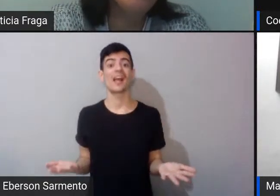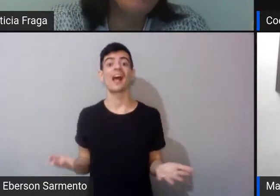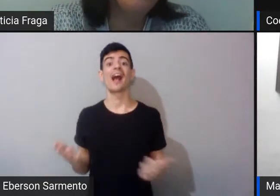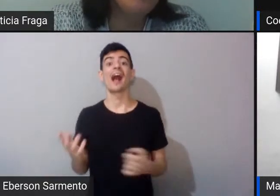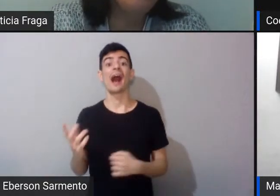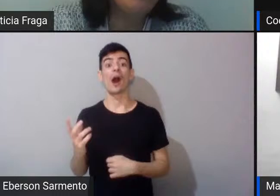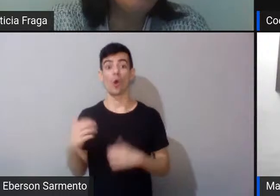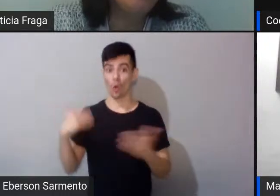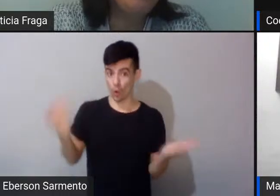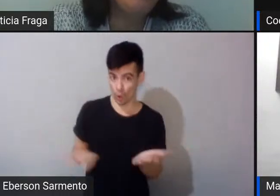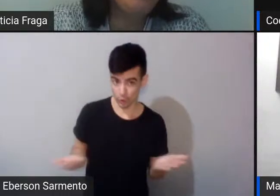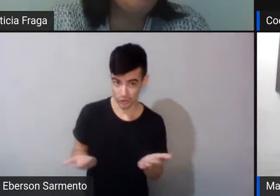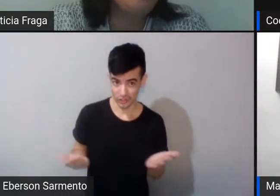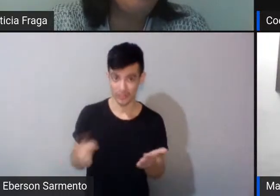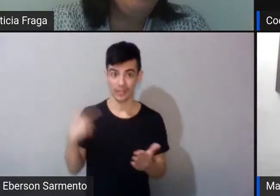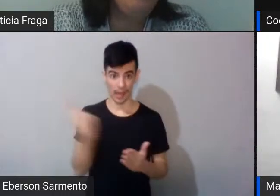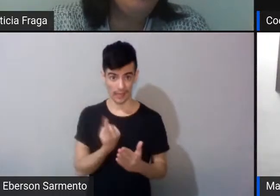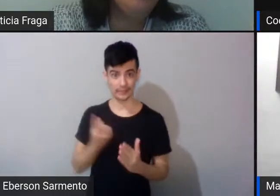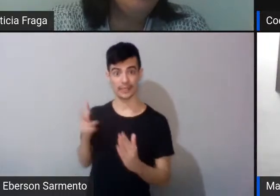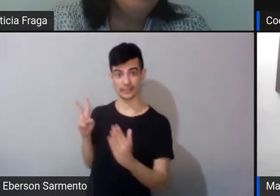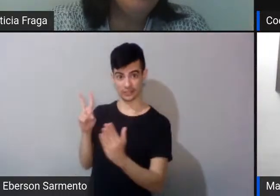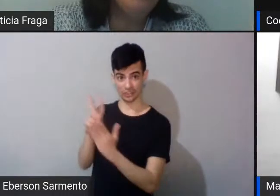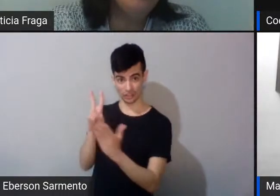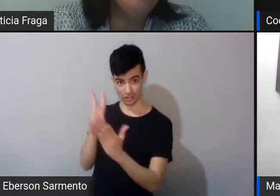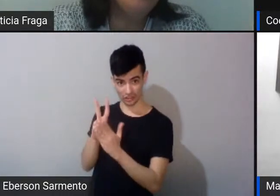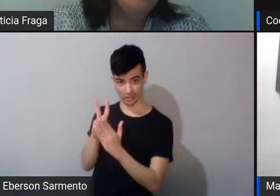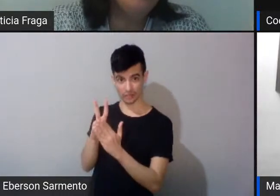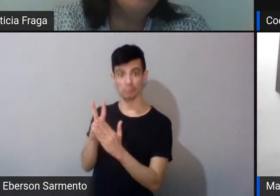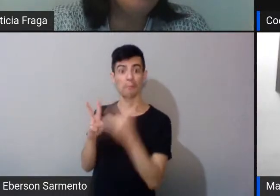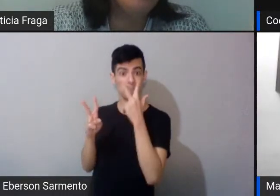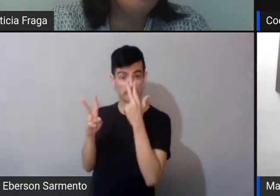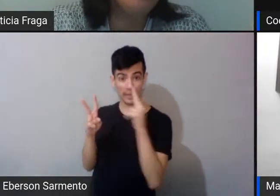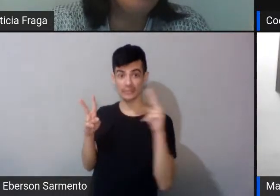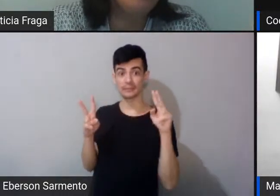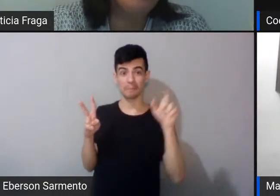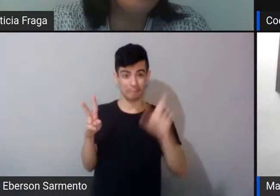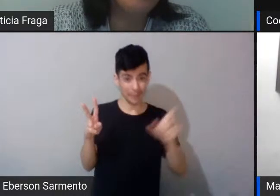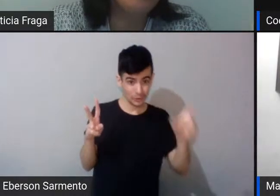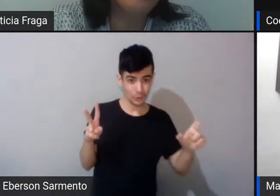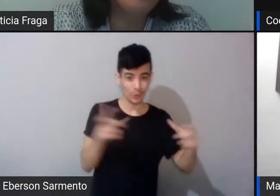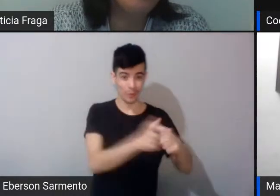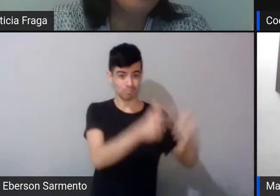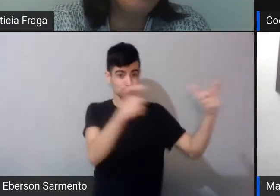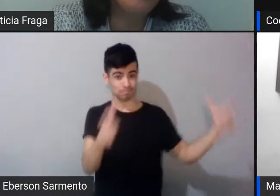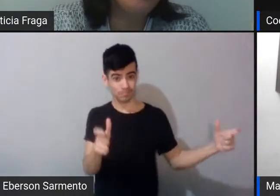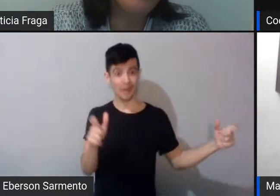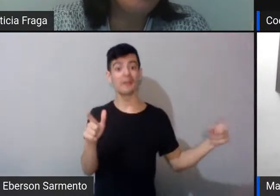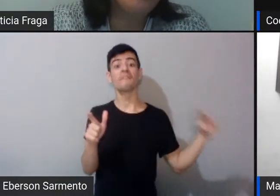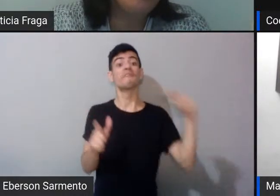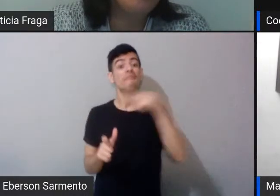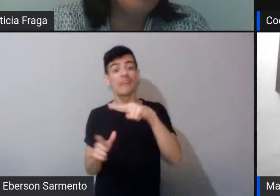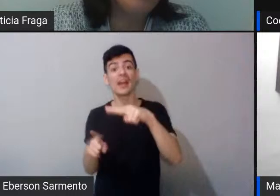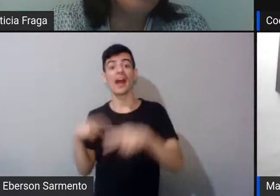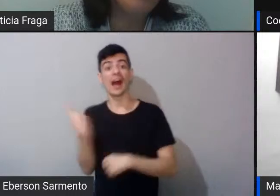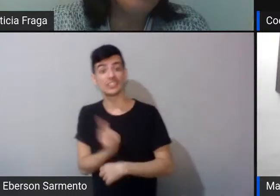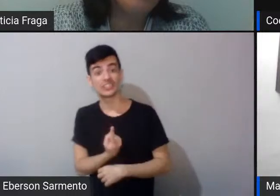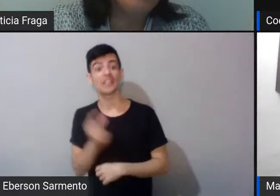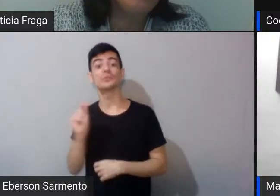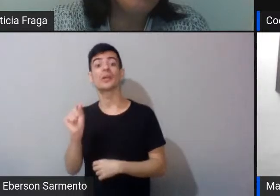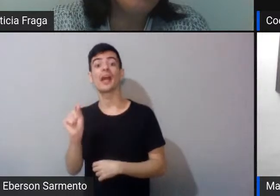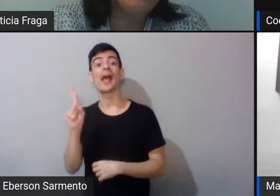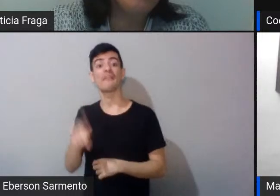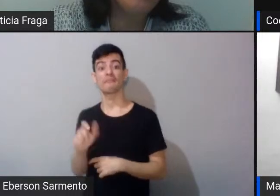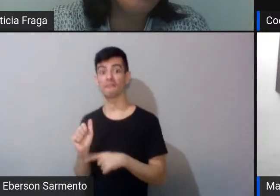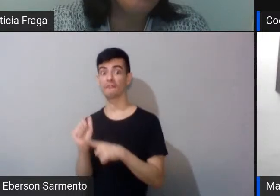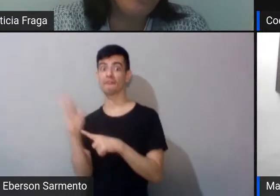né? Como os de fora da terra. Né? Somos tratados como alienígenas pelo Brasil. Né? O indígena do Brasil, o indígena do